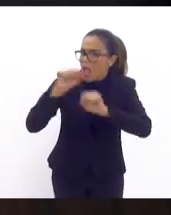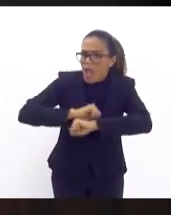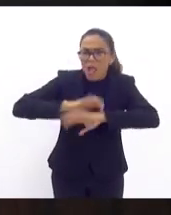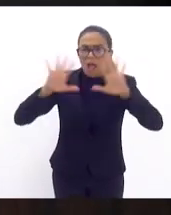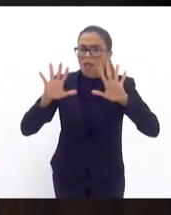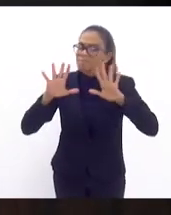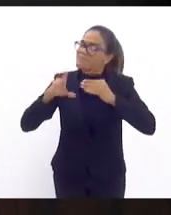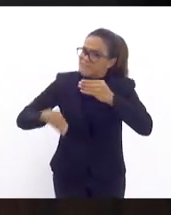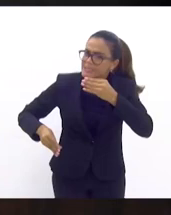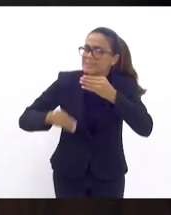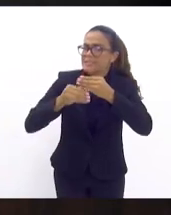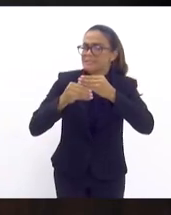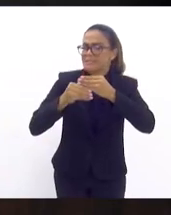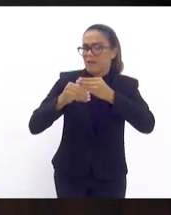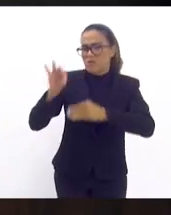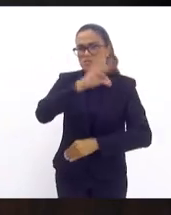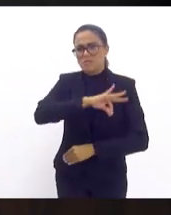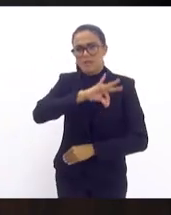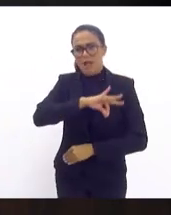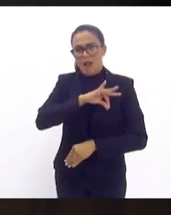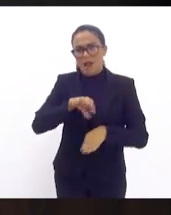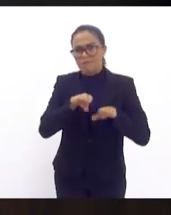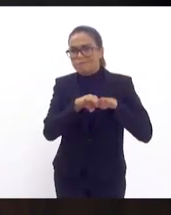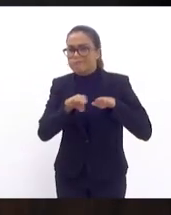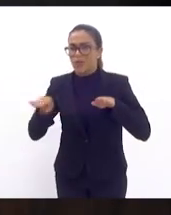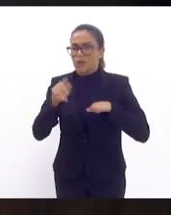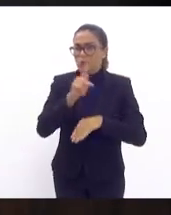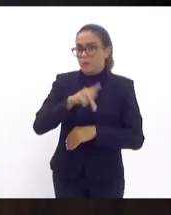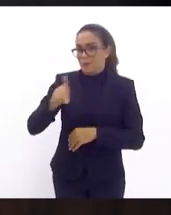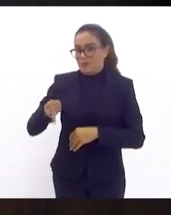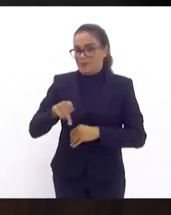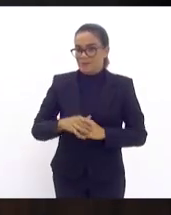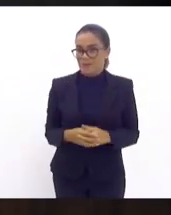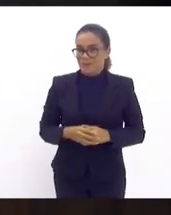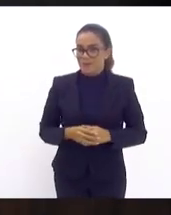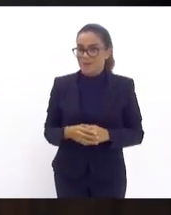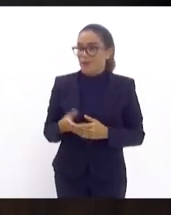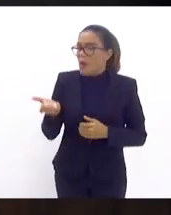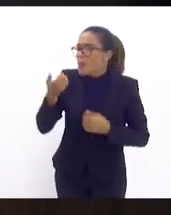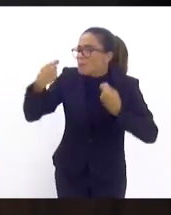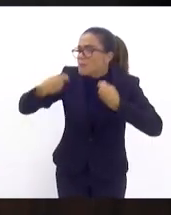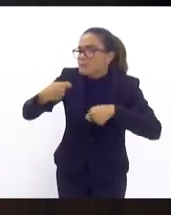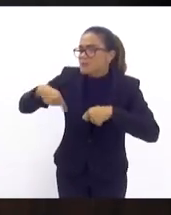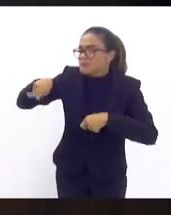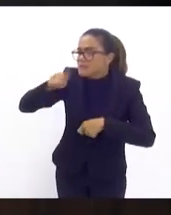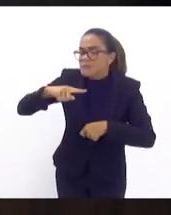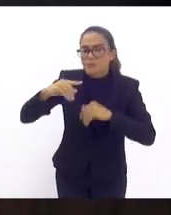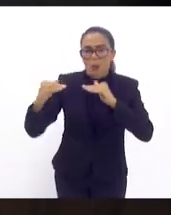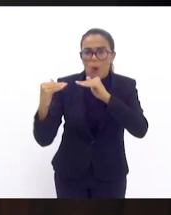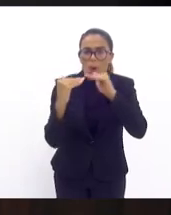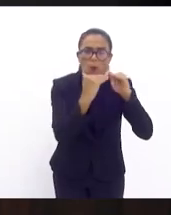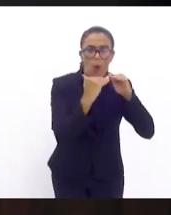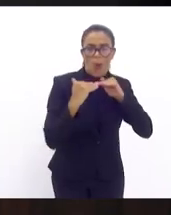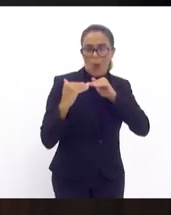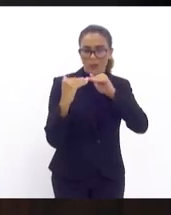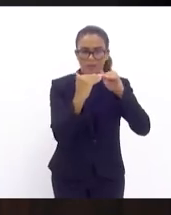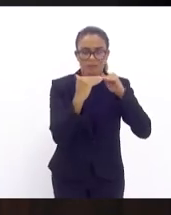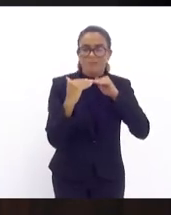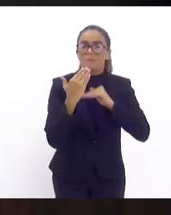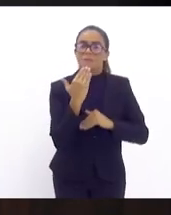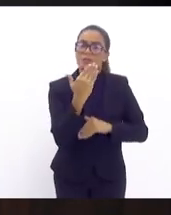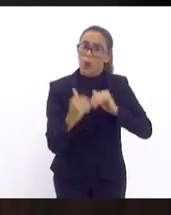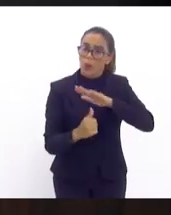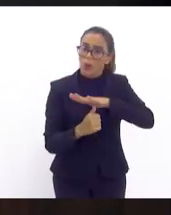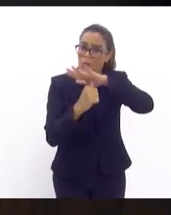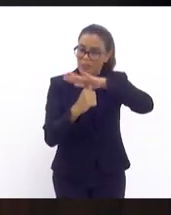implementar o plano salarial do magistrado então eu preciso que vossas excelências concordem e vamos solicitar o nosso líder que é o